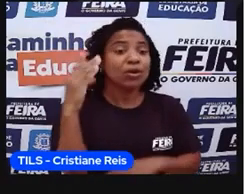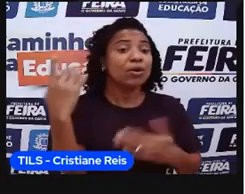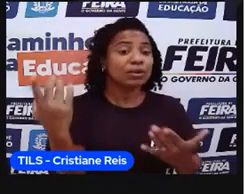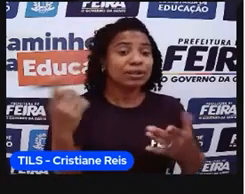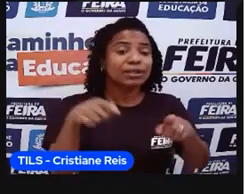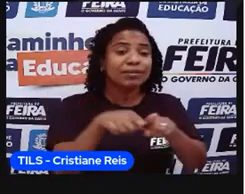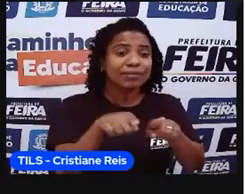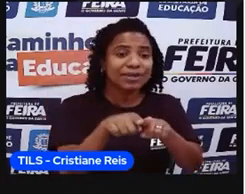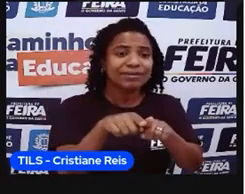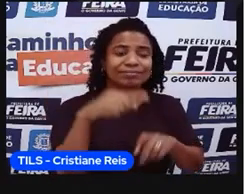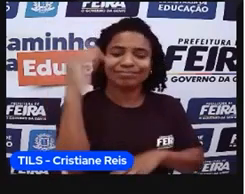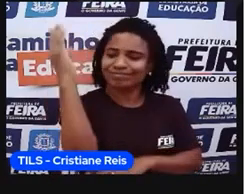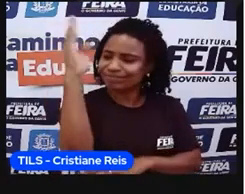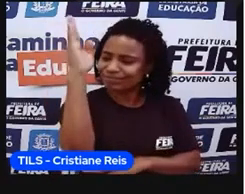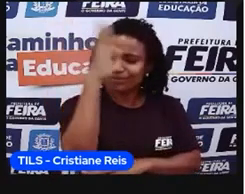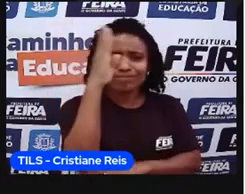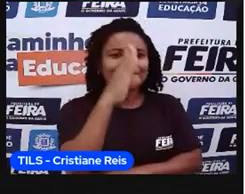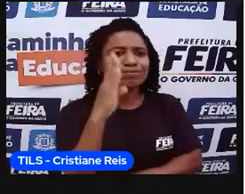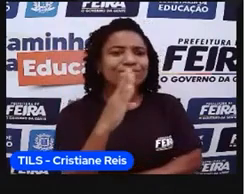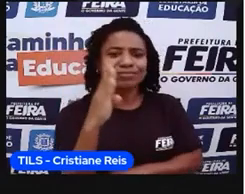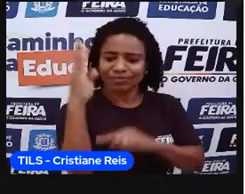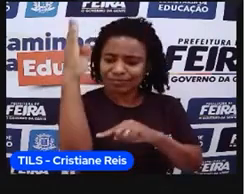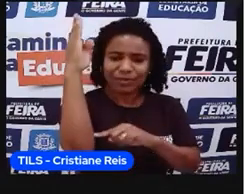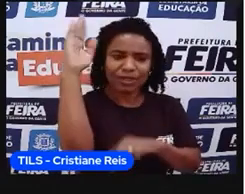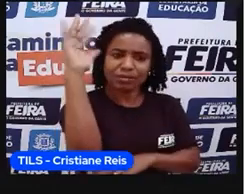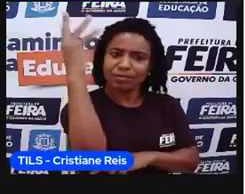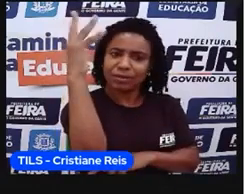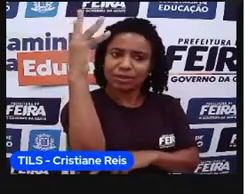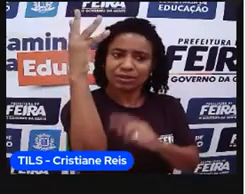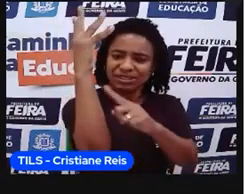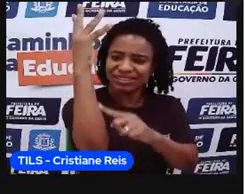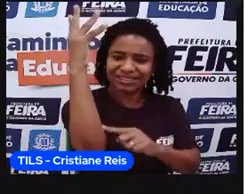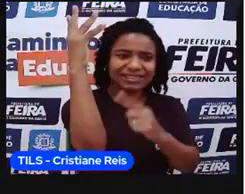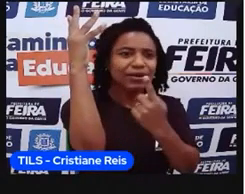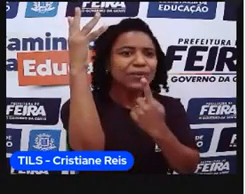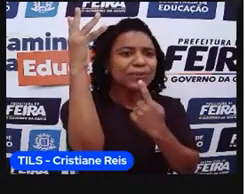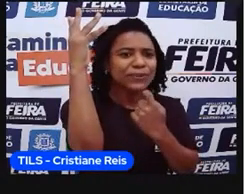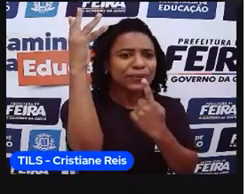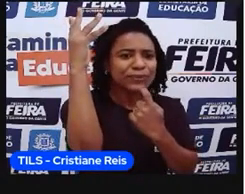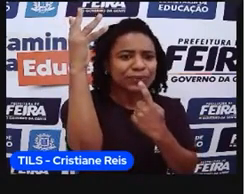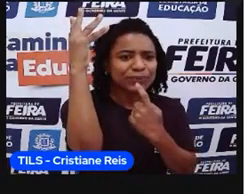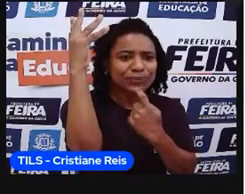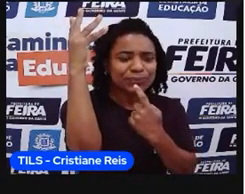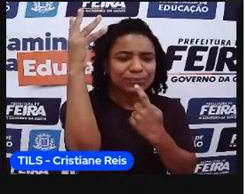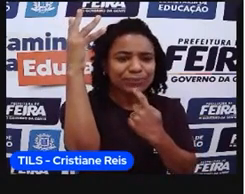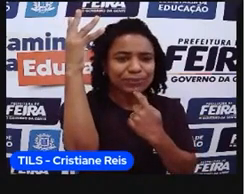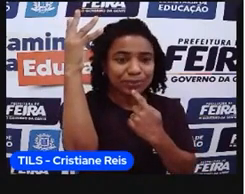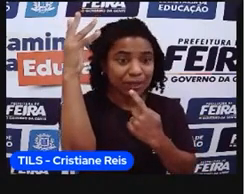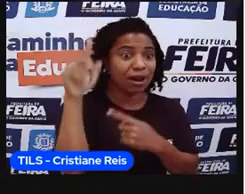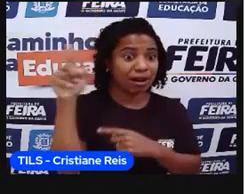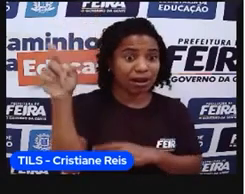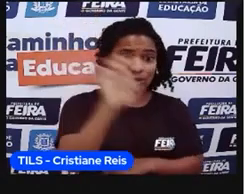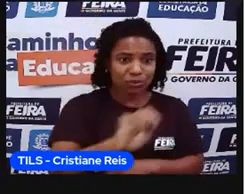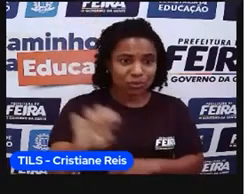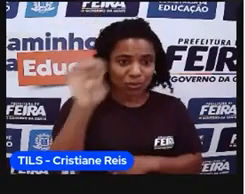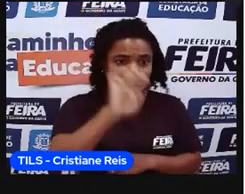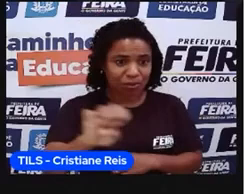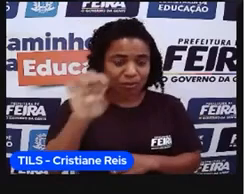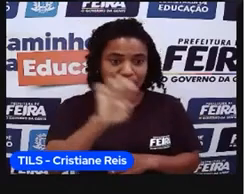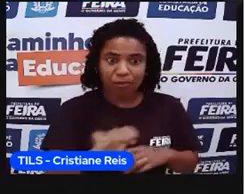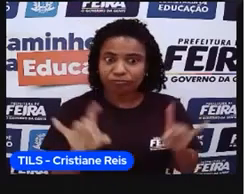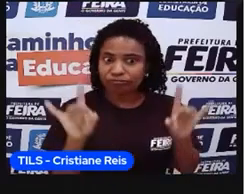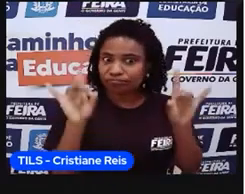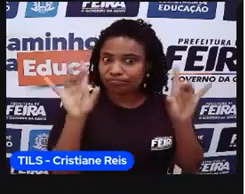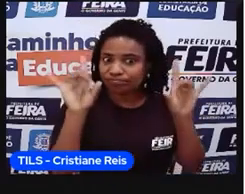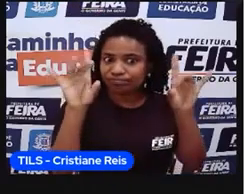essa madeira também saltava uma tinta vermelha, muito cobiçada, né? Na Europa, pra atingir tecidos,